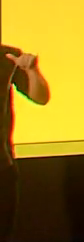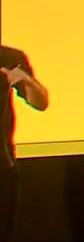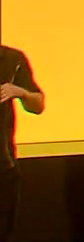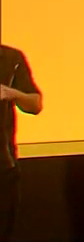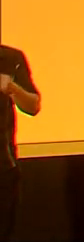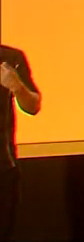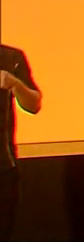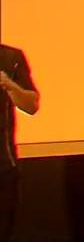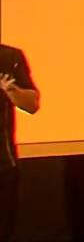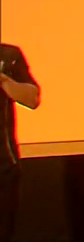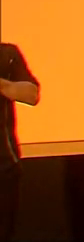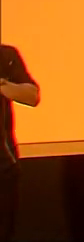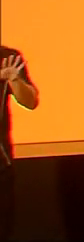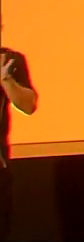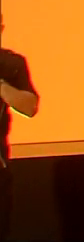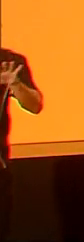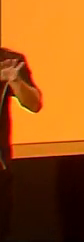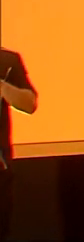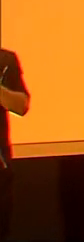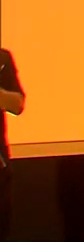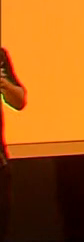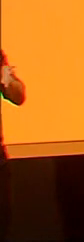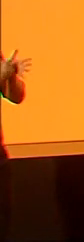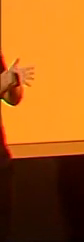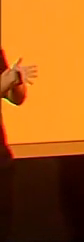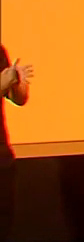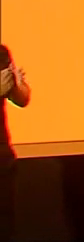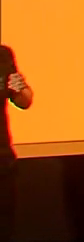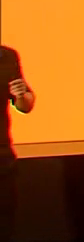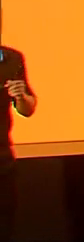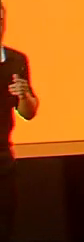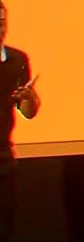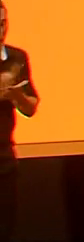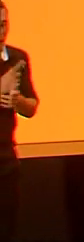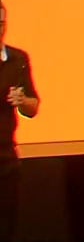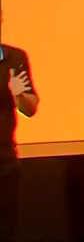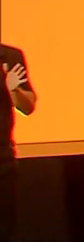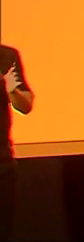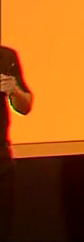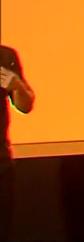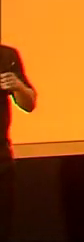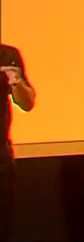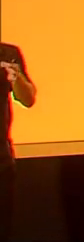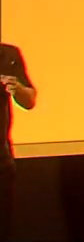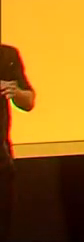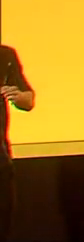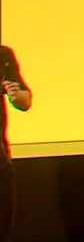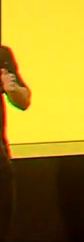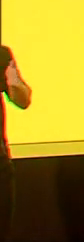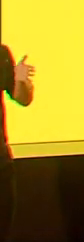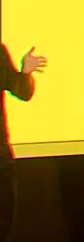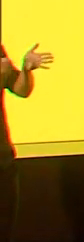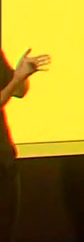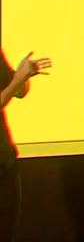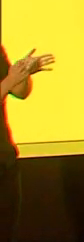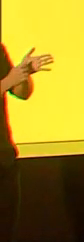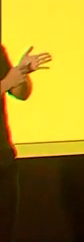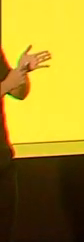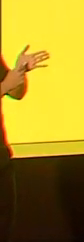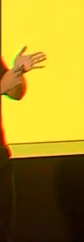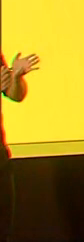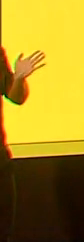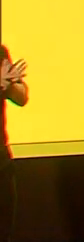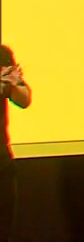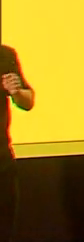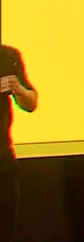e que não façam o download do aplicativo equivocado, porque quando você, se você utilizar